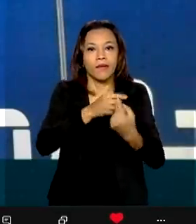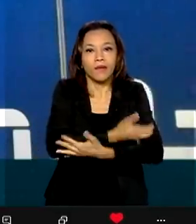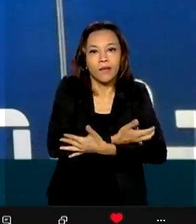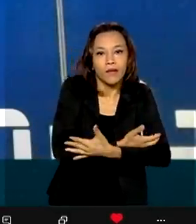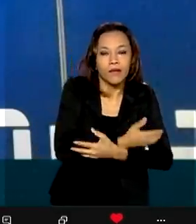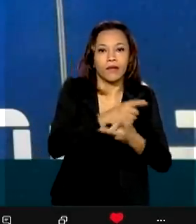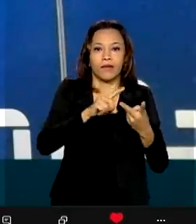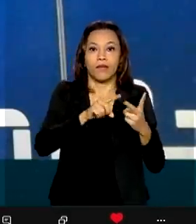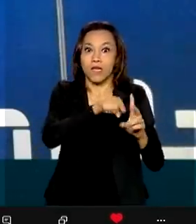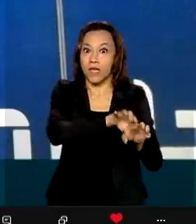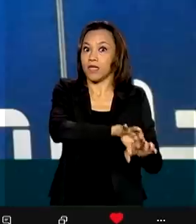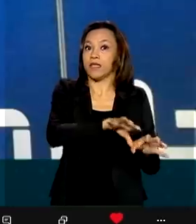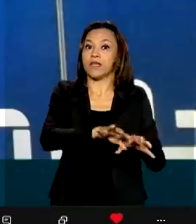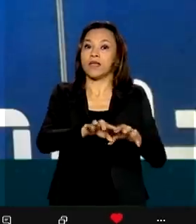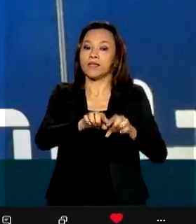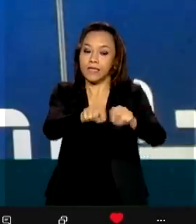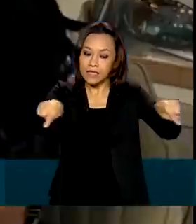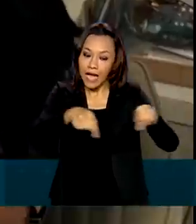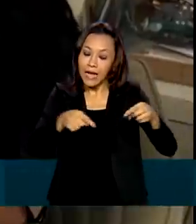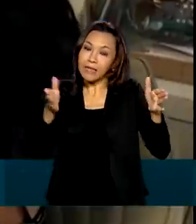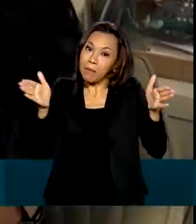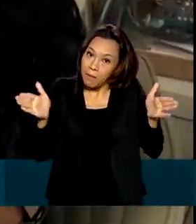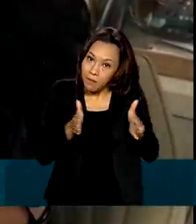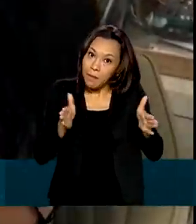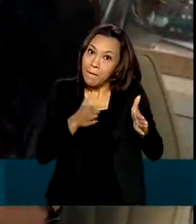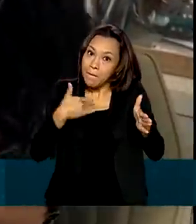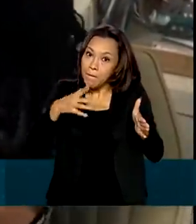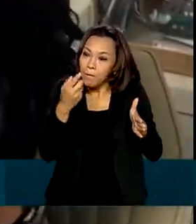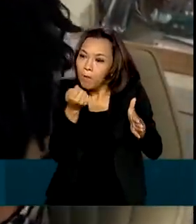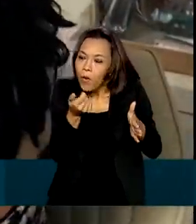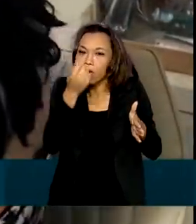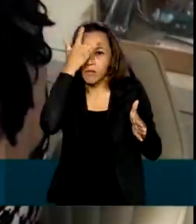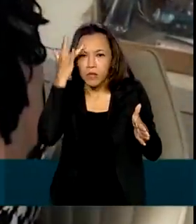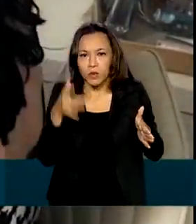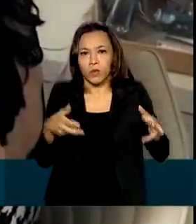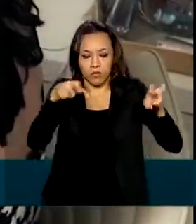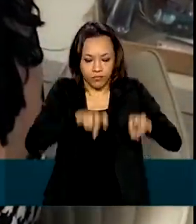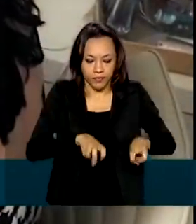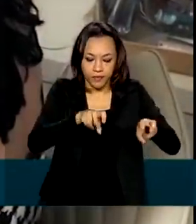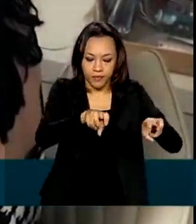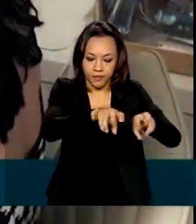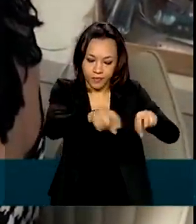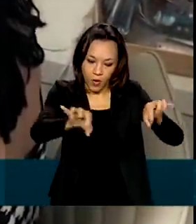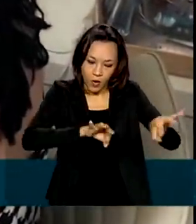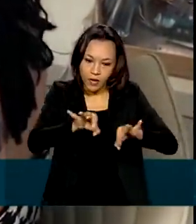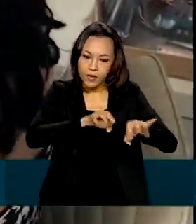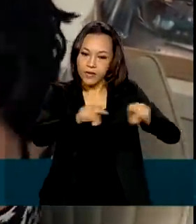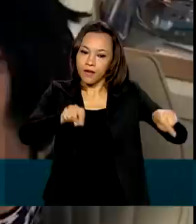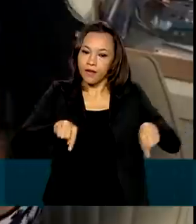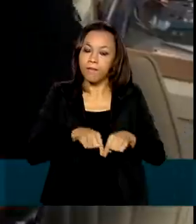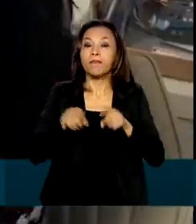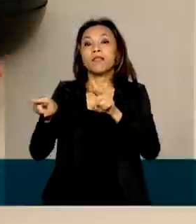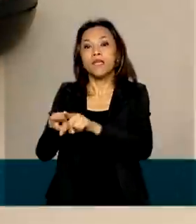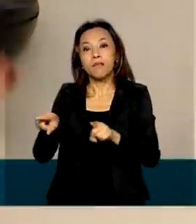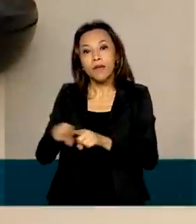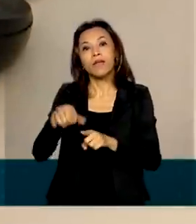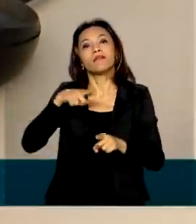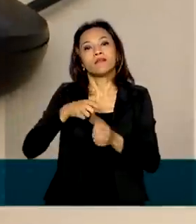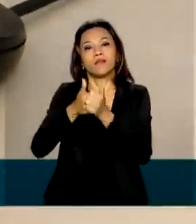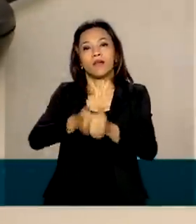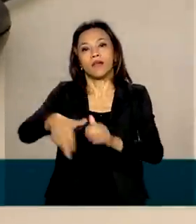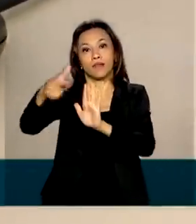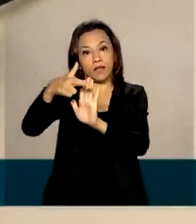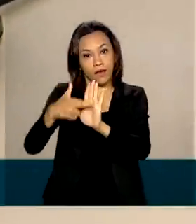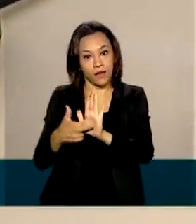colocamos em salas com ainda menos pessoas. Os protocolos também servem para quem vai fazer o Enem digital. A